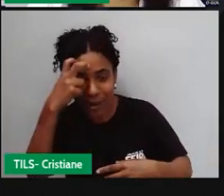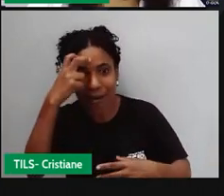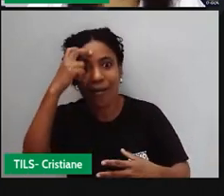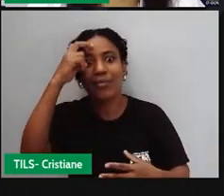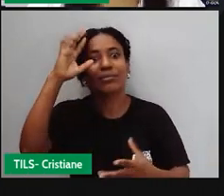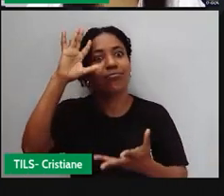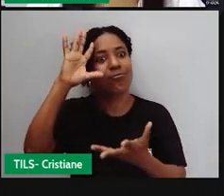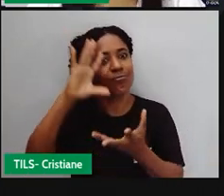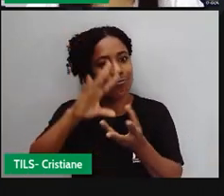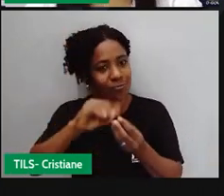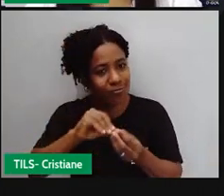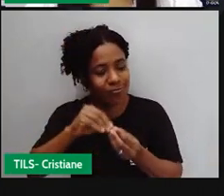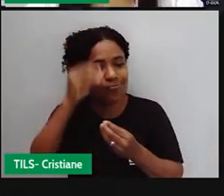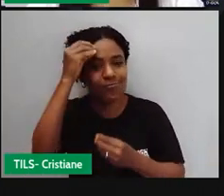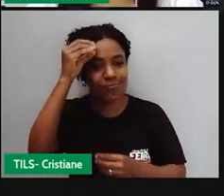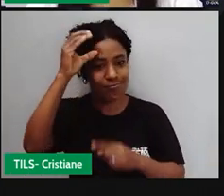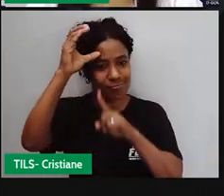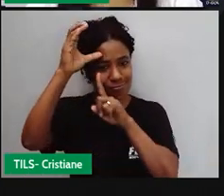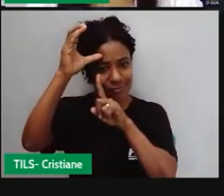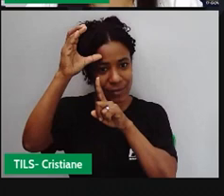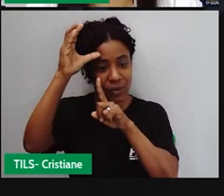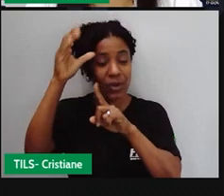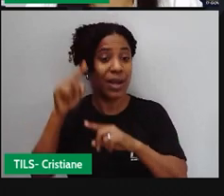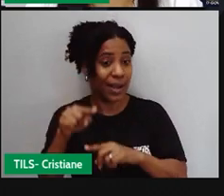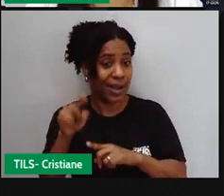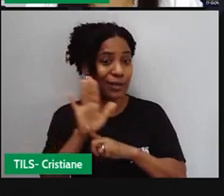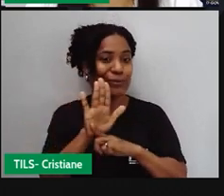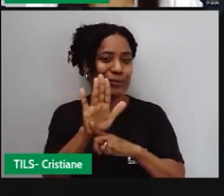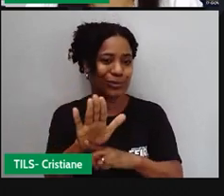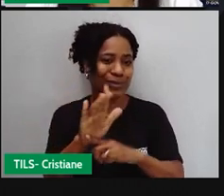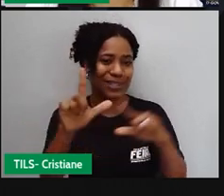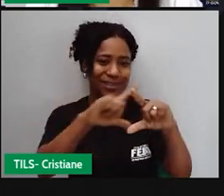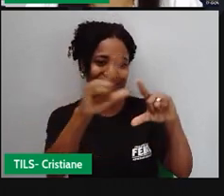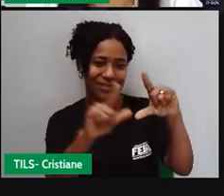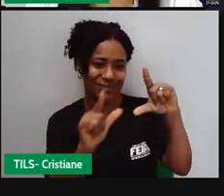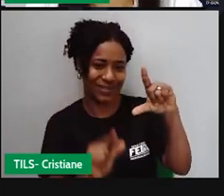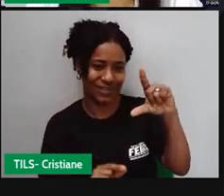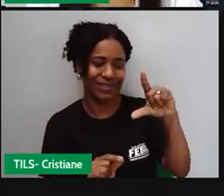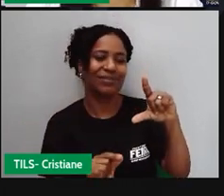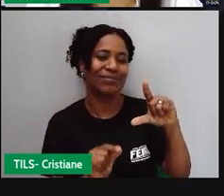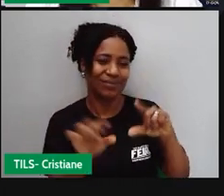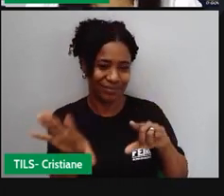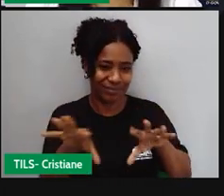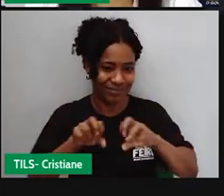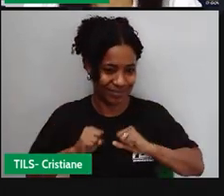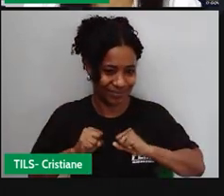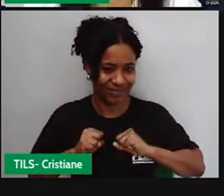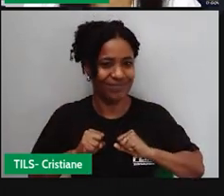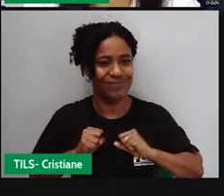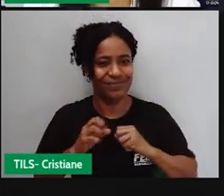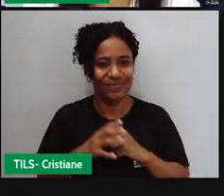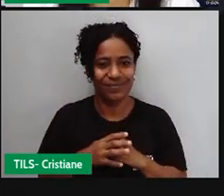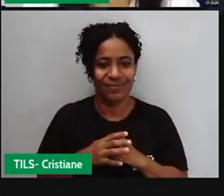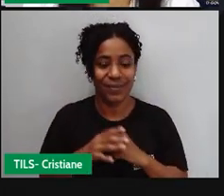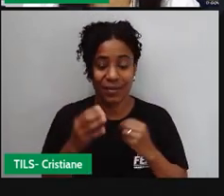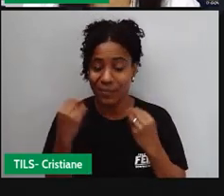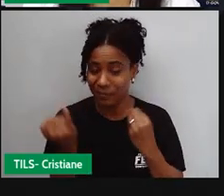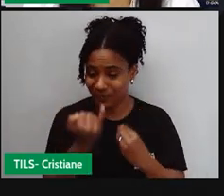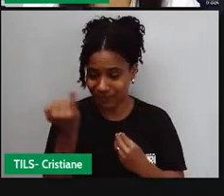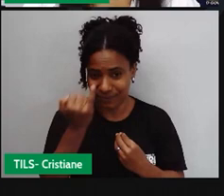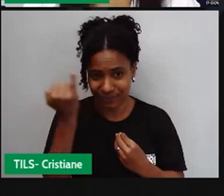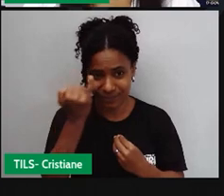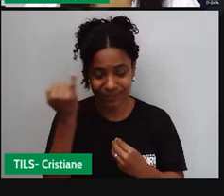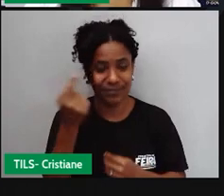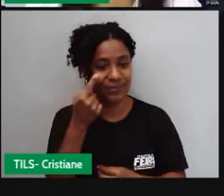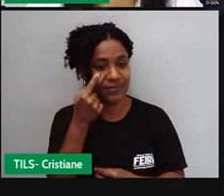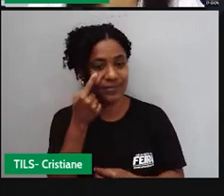nossa cultura tem contribuições africanas. Então, é muito importante observar toda a